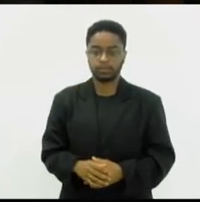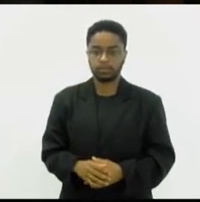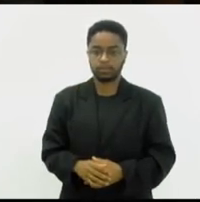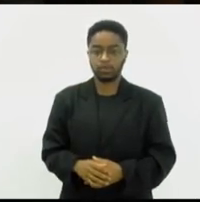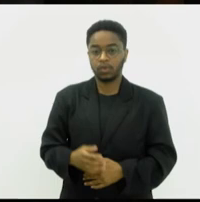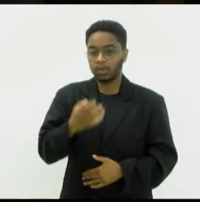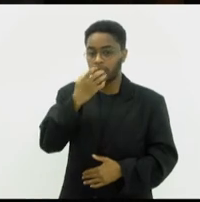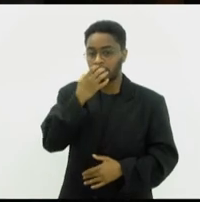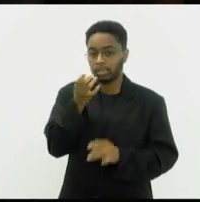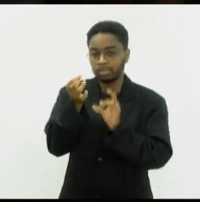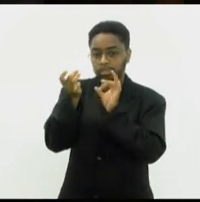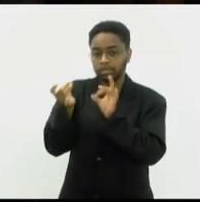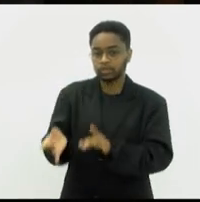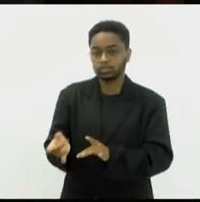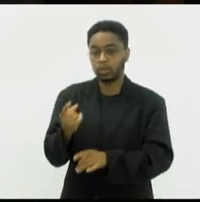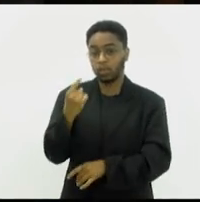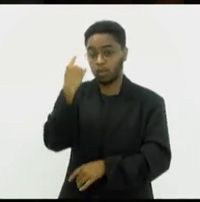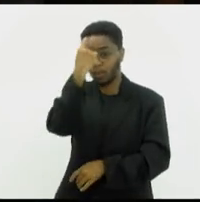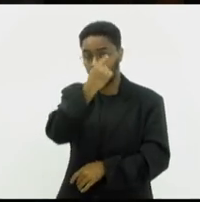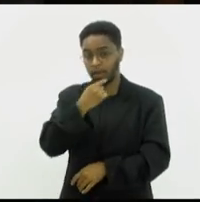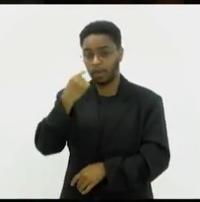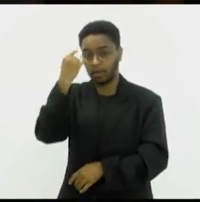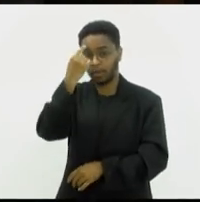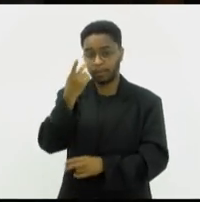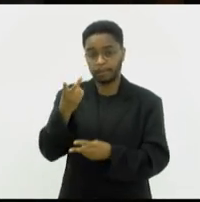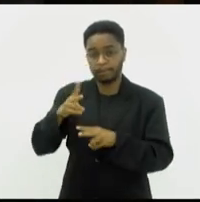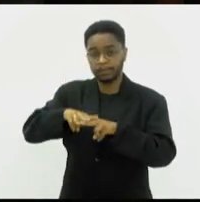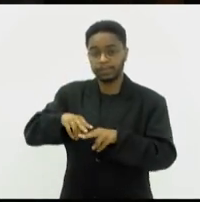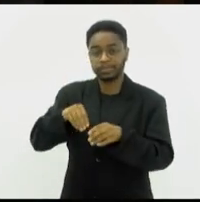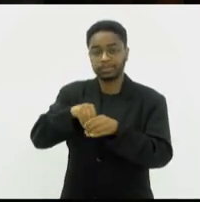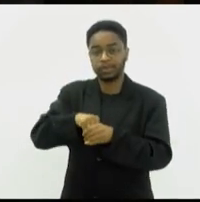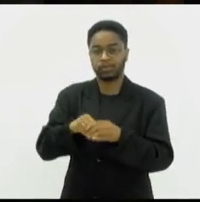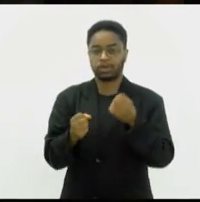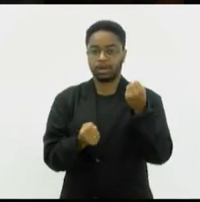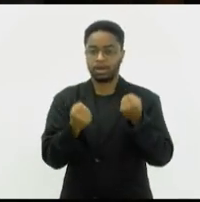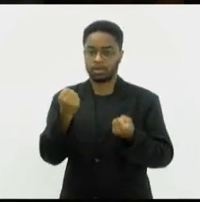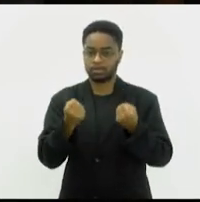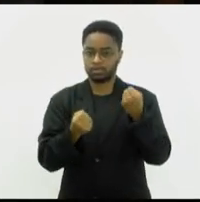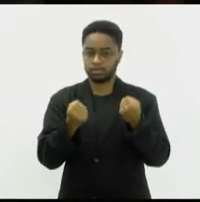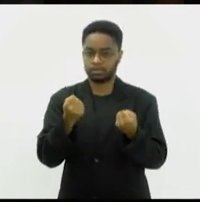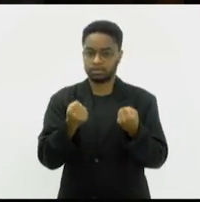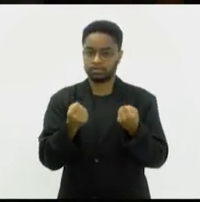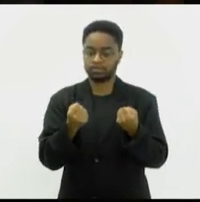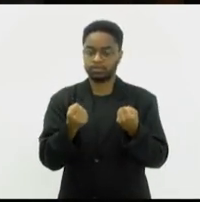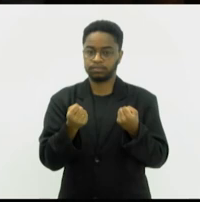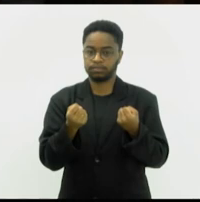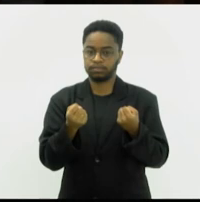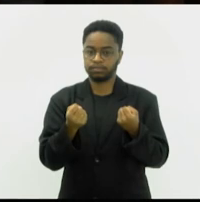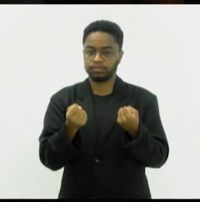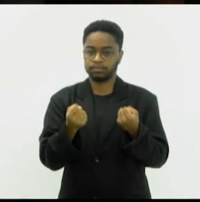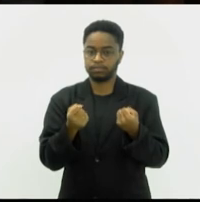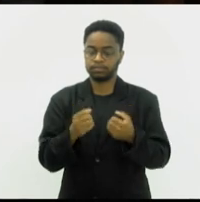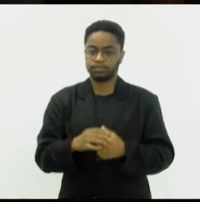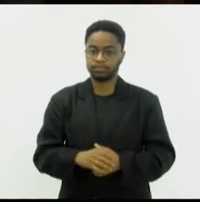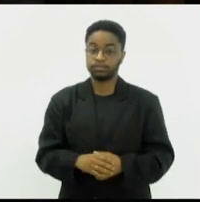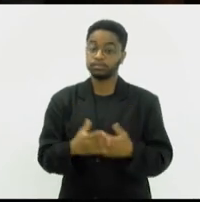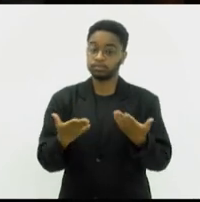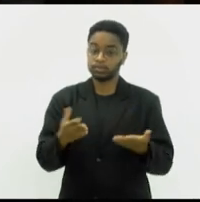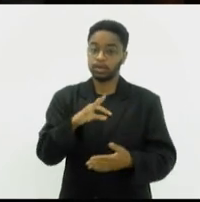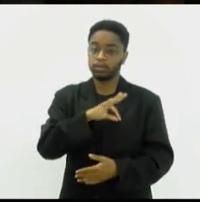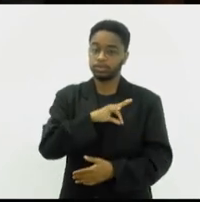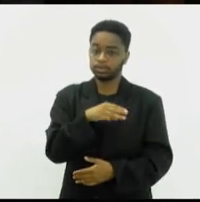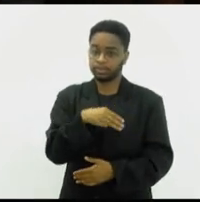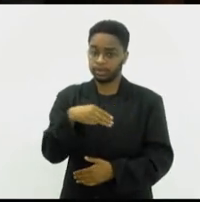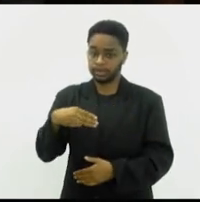hora trancado no seu automóvel. E ali nós tivemos a polícia militar